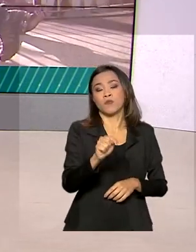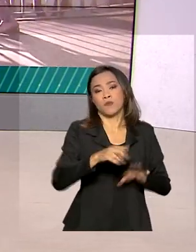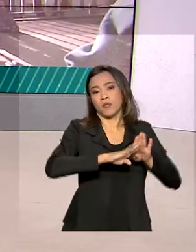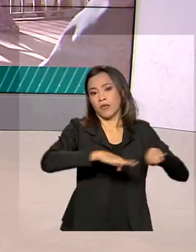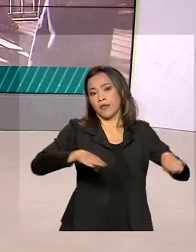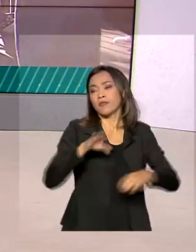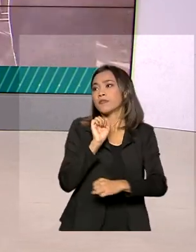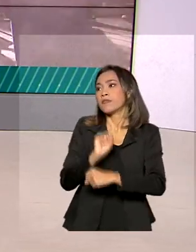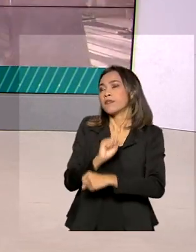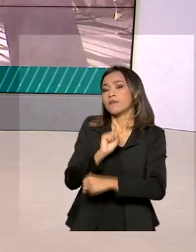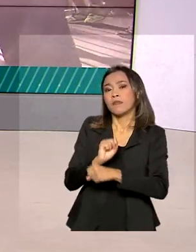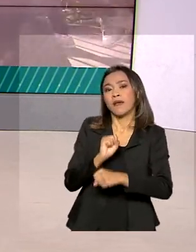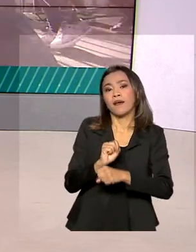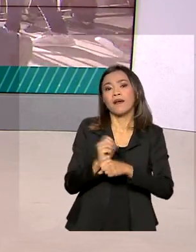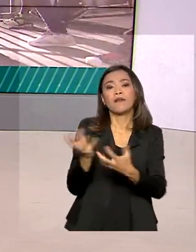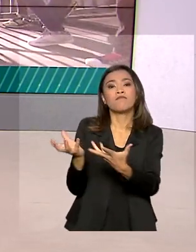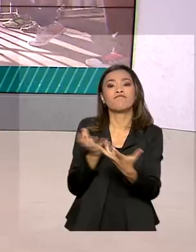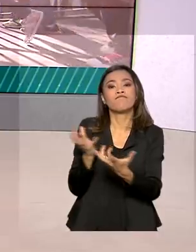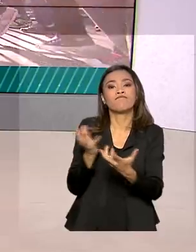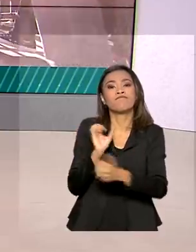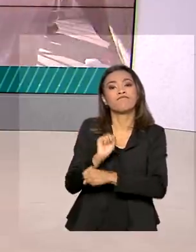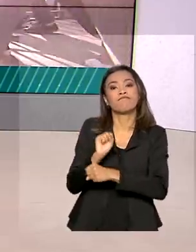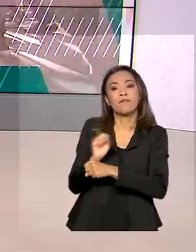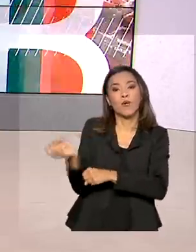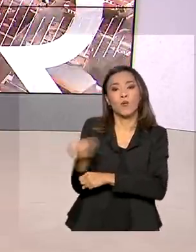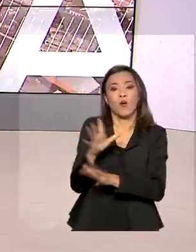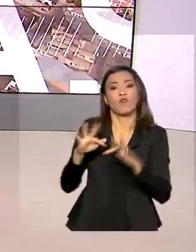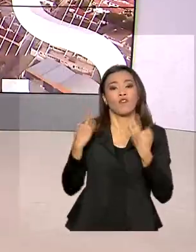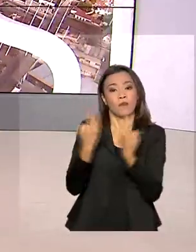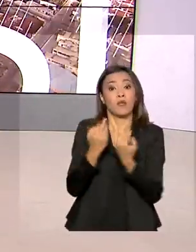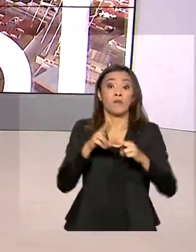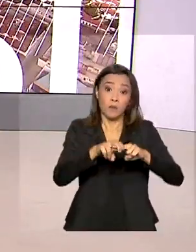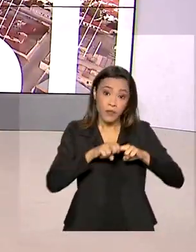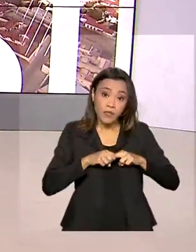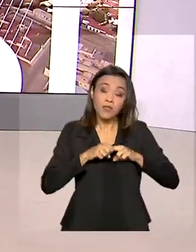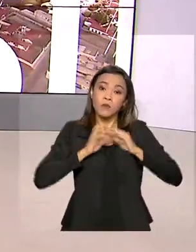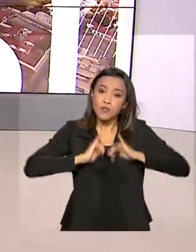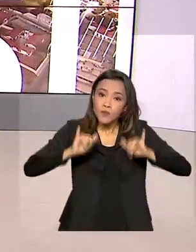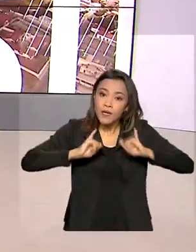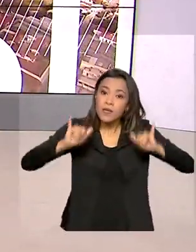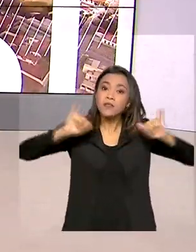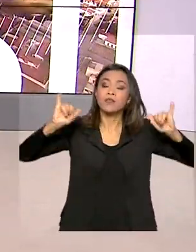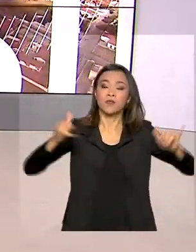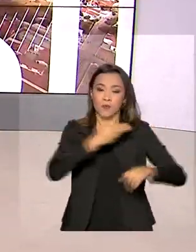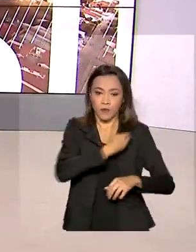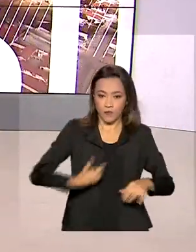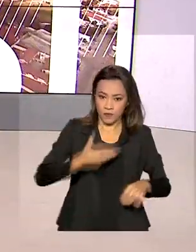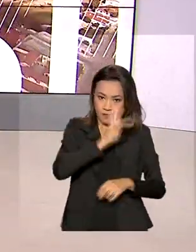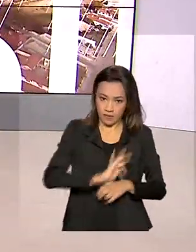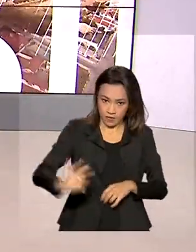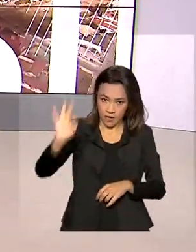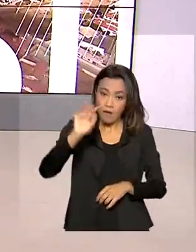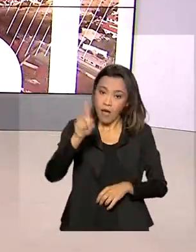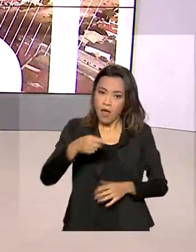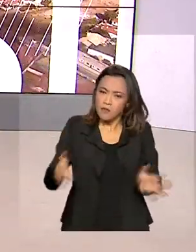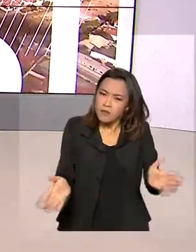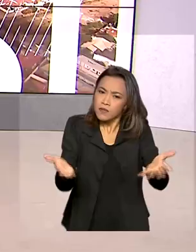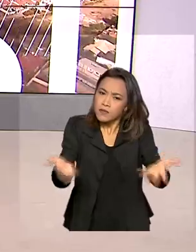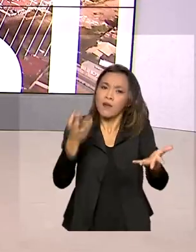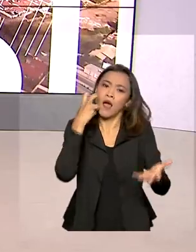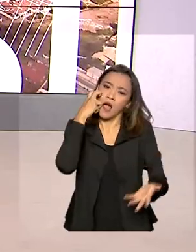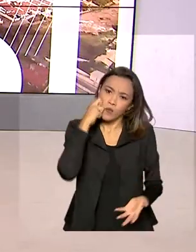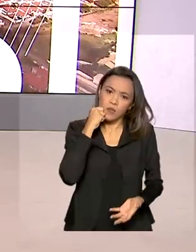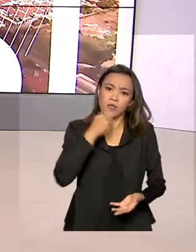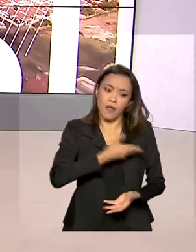receber uma nova família. Por isso, a campanha Adote um Amor, do governo federal, quer incentivar a adoção dessas